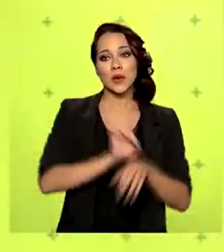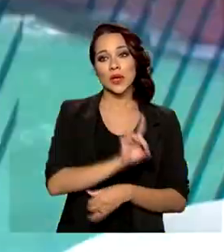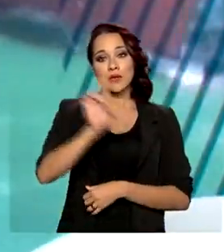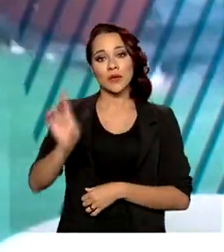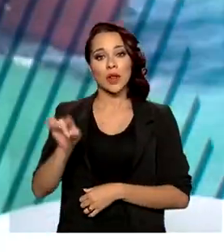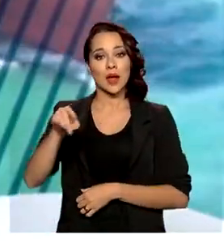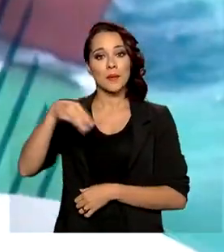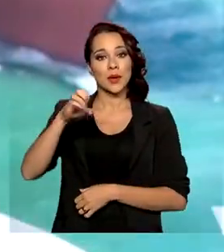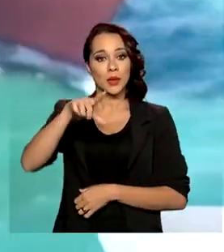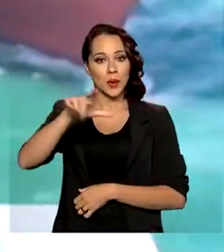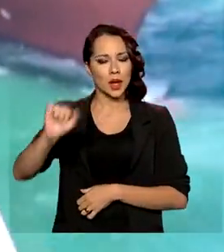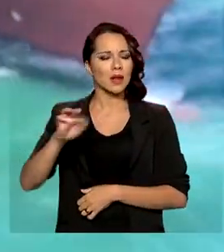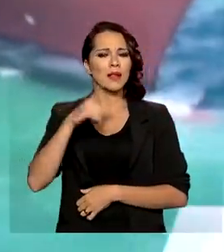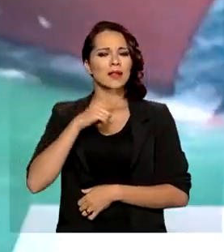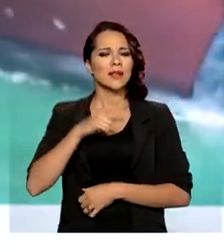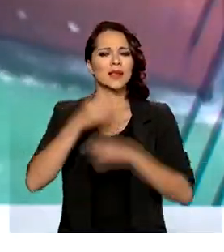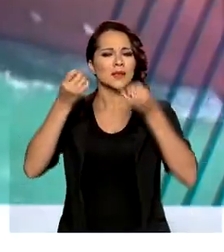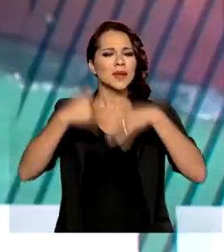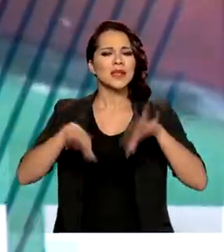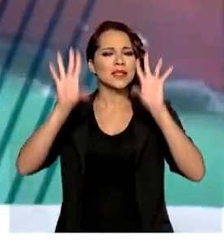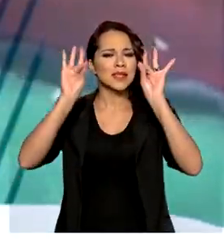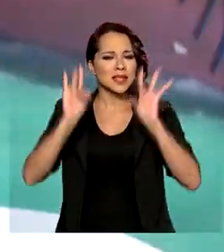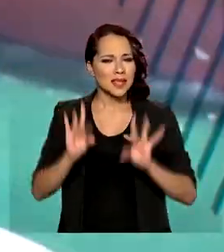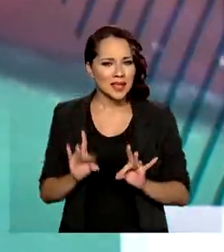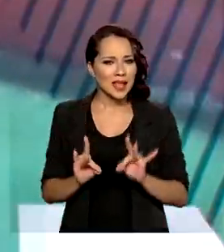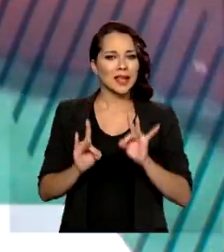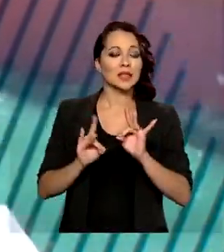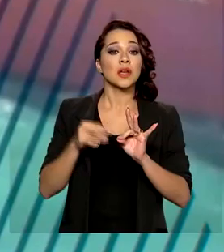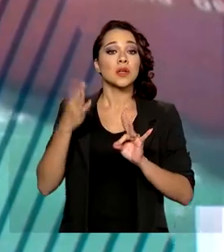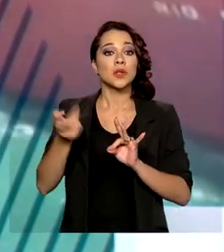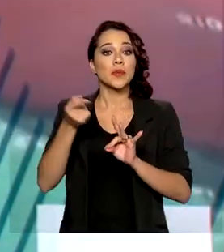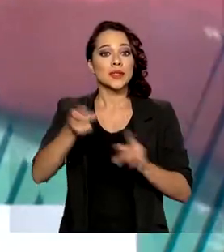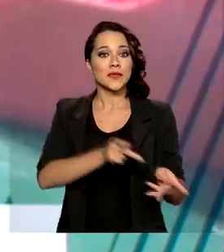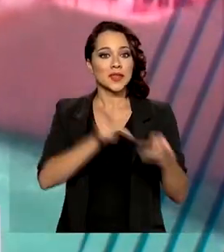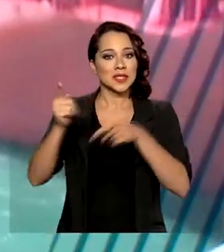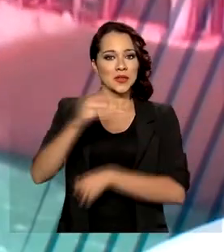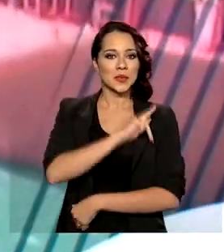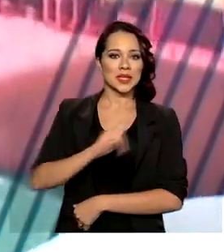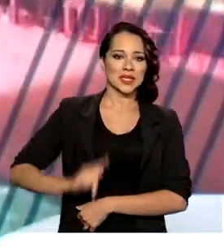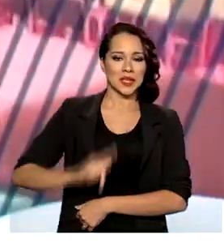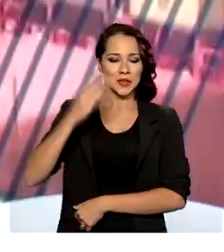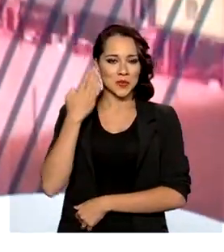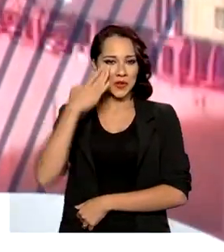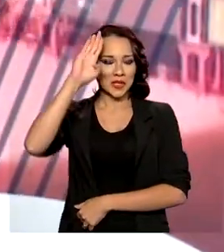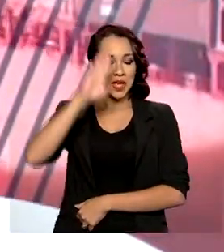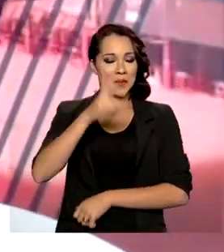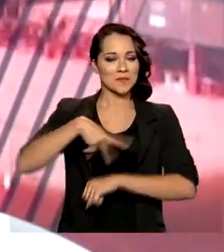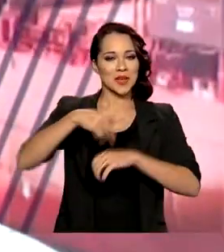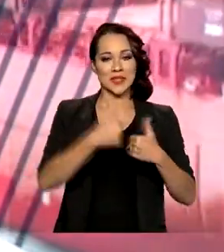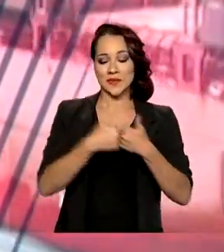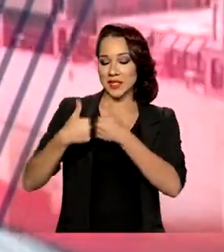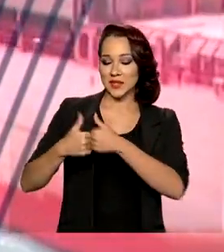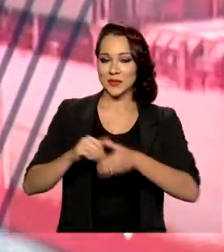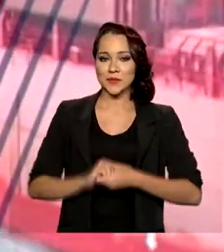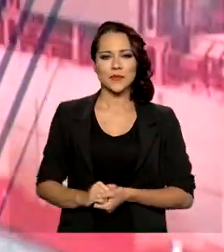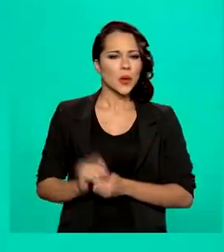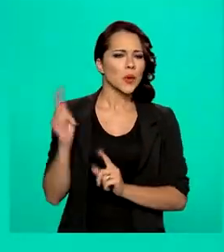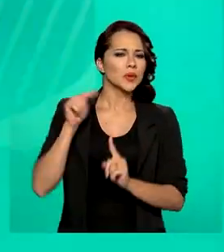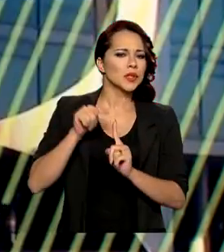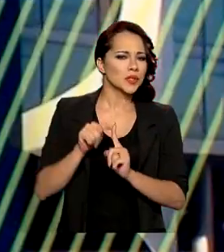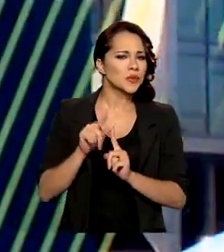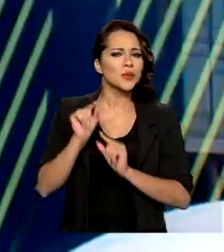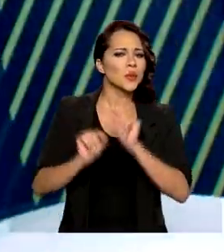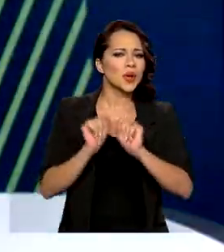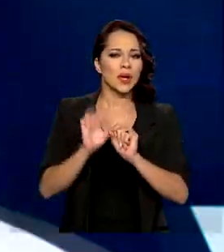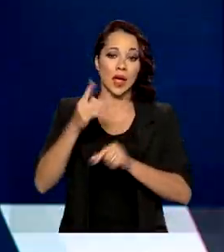repórter Manuela Castro, traz para a gente mais informações sobre essa visita do presidente Jair Bolsonaro ao país vizinho. Um dos objetivos